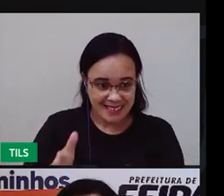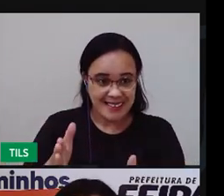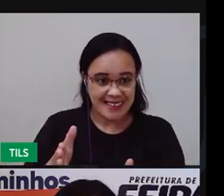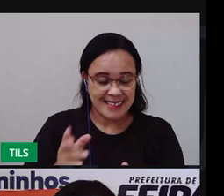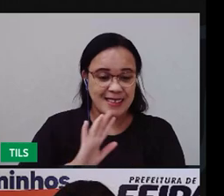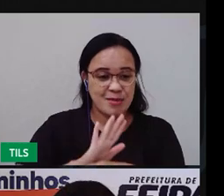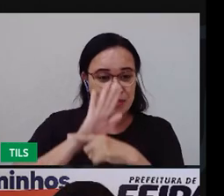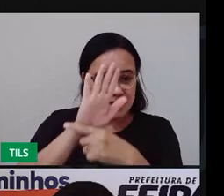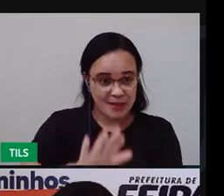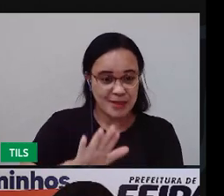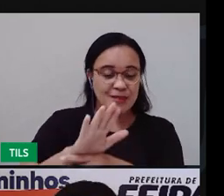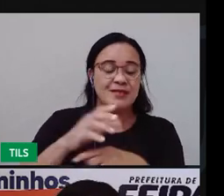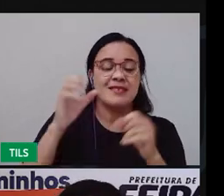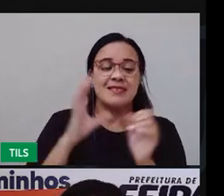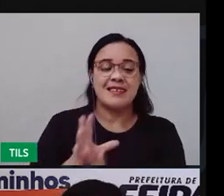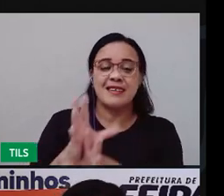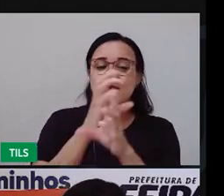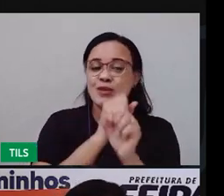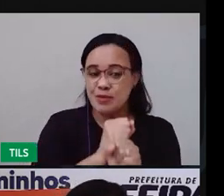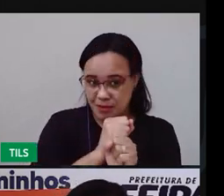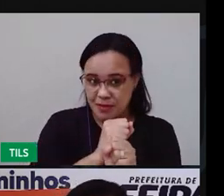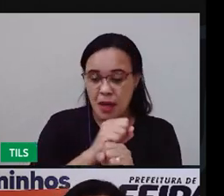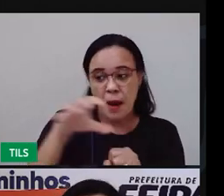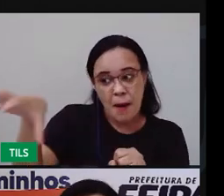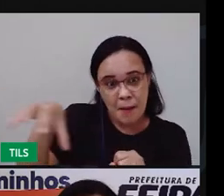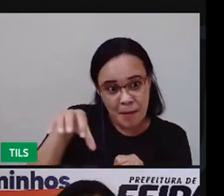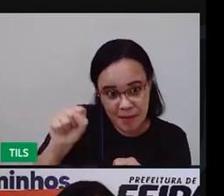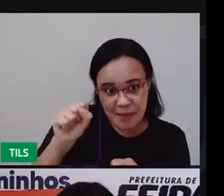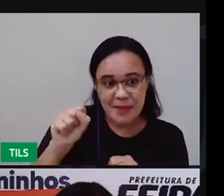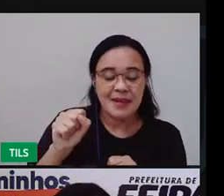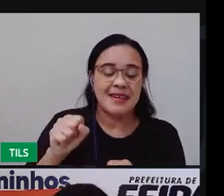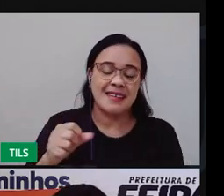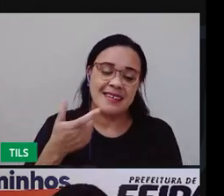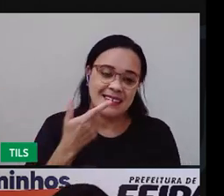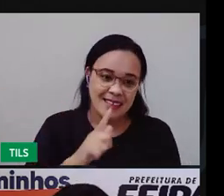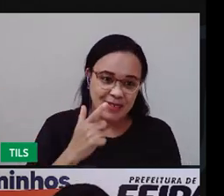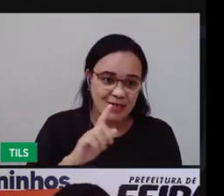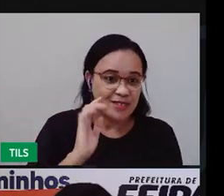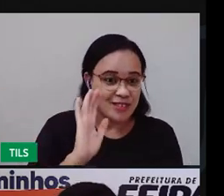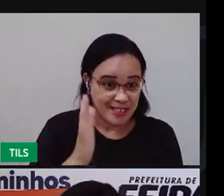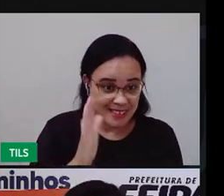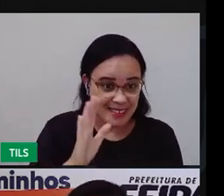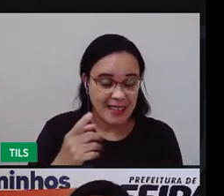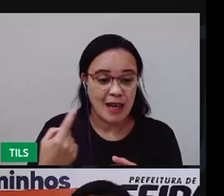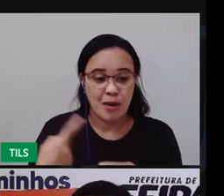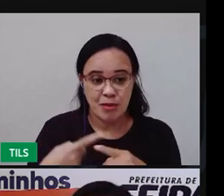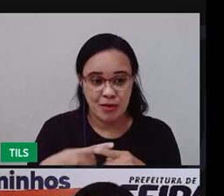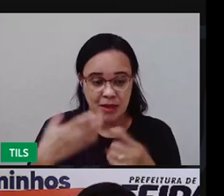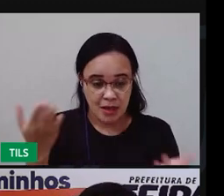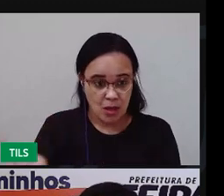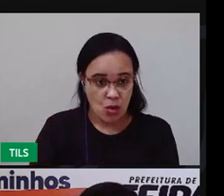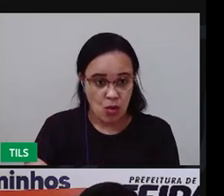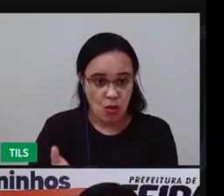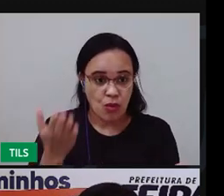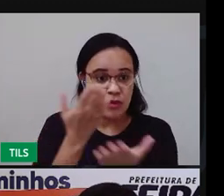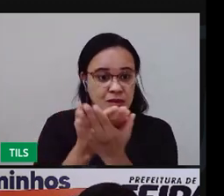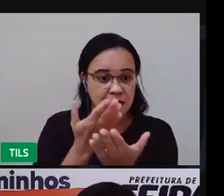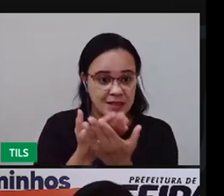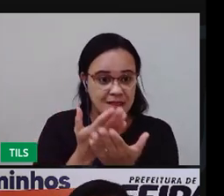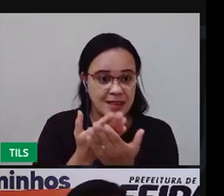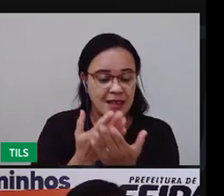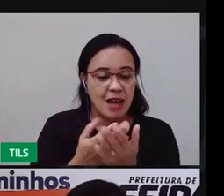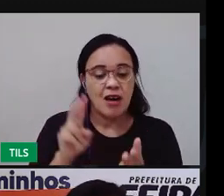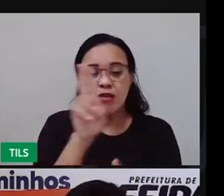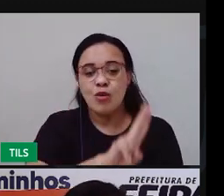Se você conseguiu, já pega ela aí porque a gente vai usar durante essa aula. Mas se não conseguiu, não tem problema. Bem,